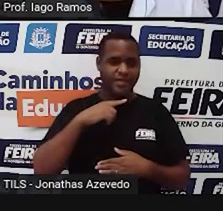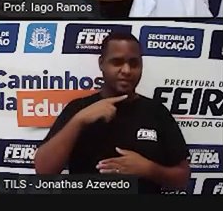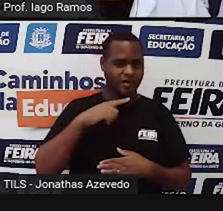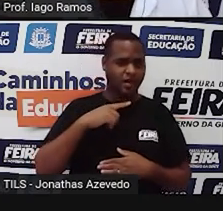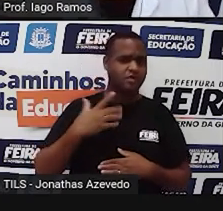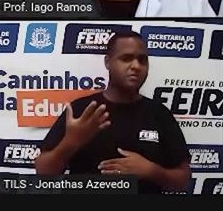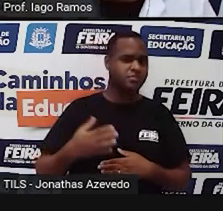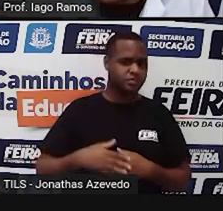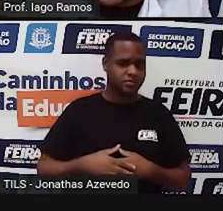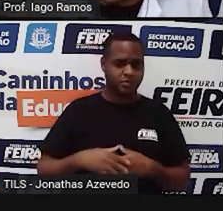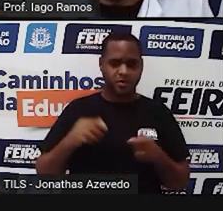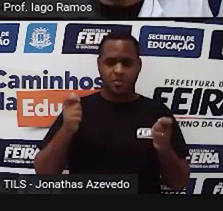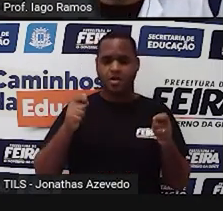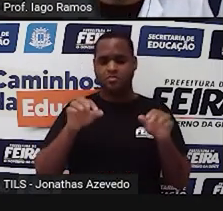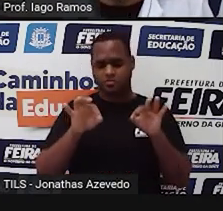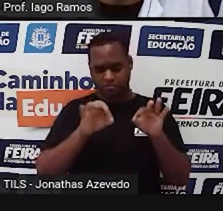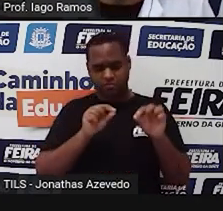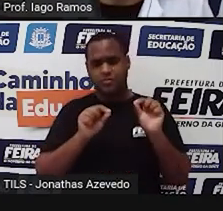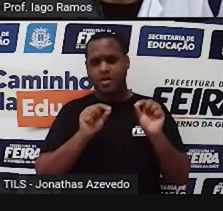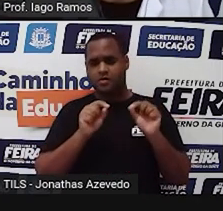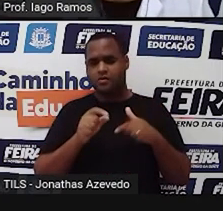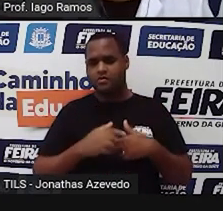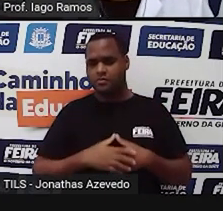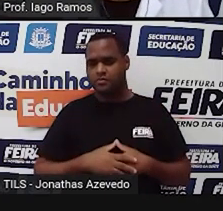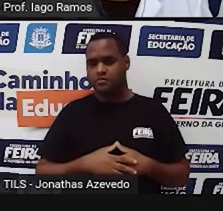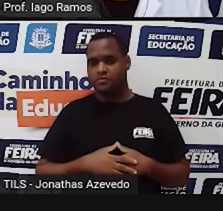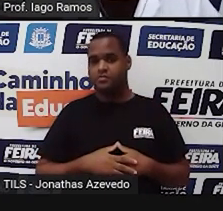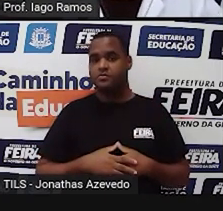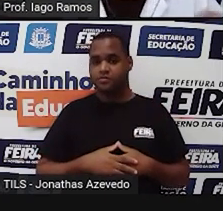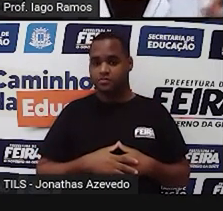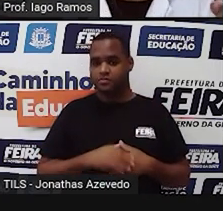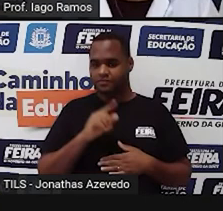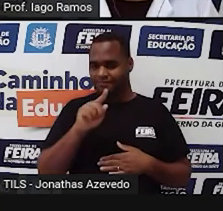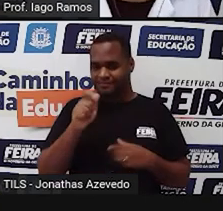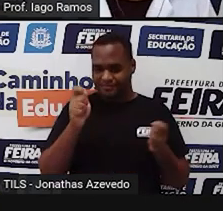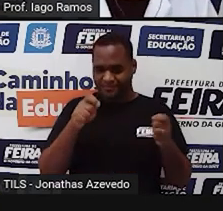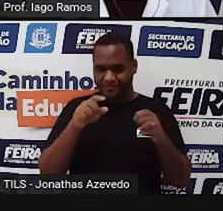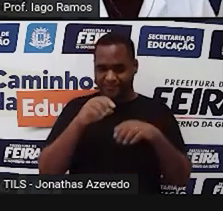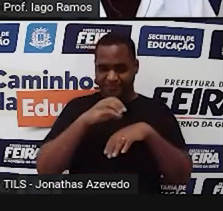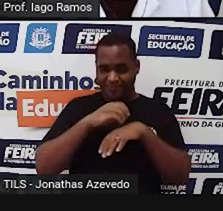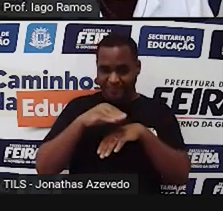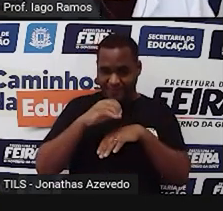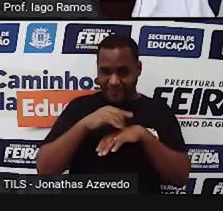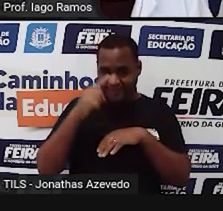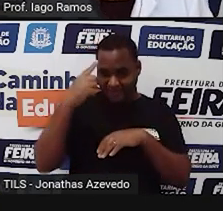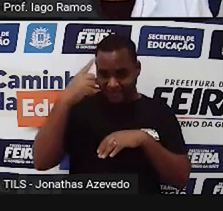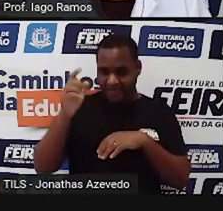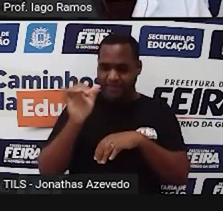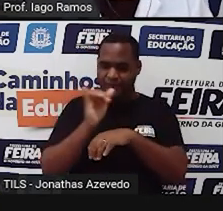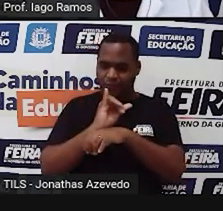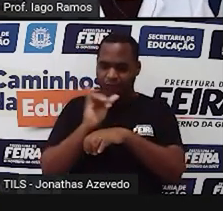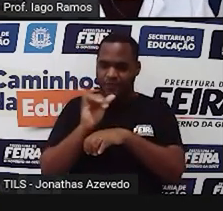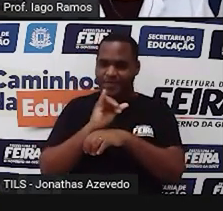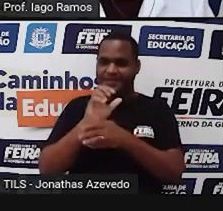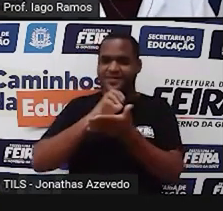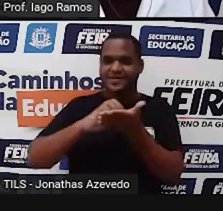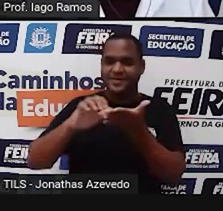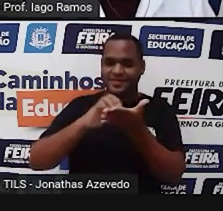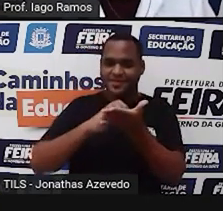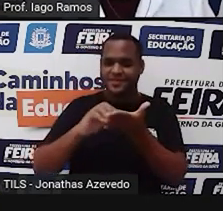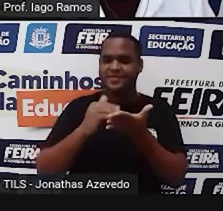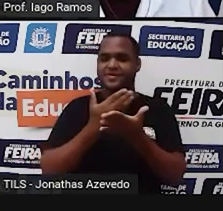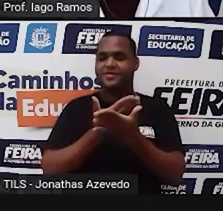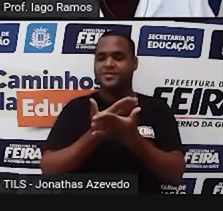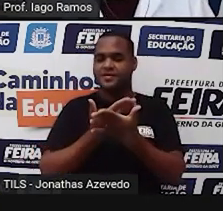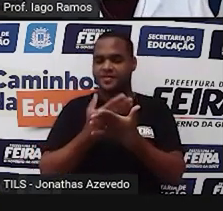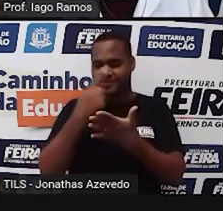O que é que você pode fazer? Você pode pegar essa aula de novo lá no canal do YouTube da Secretaria de